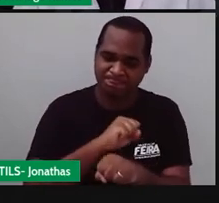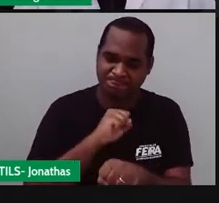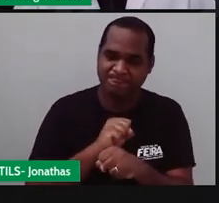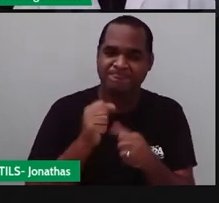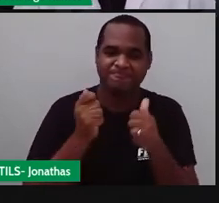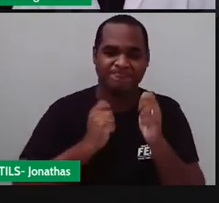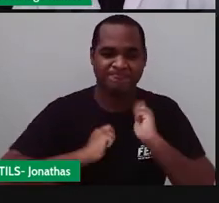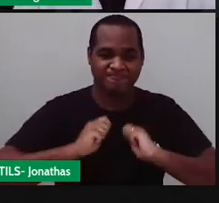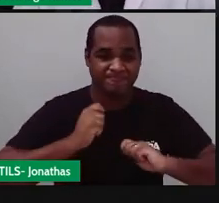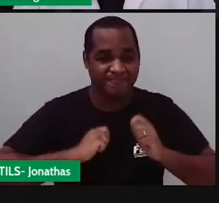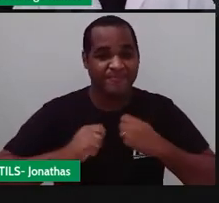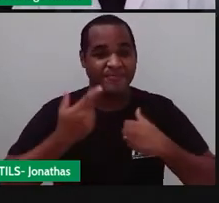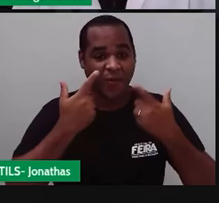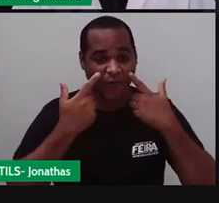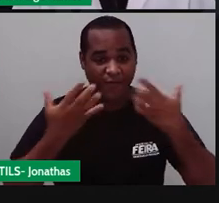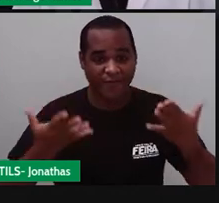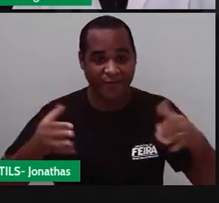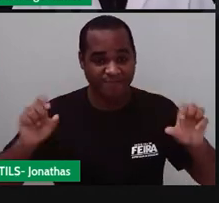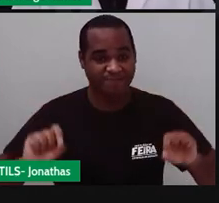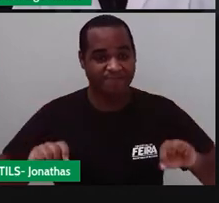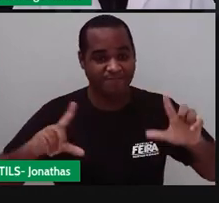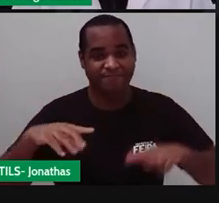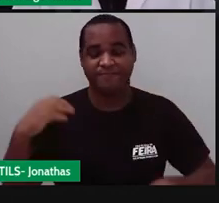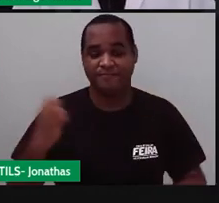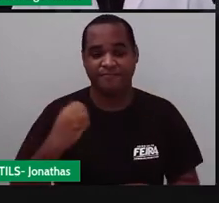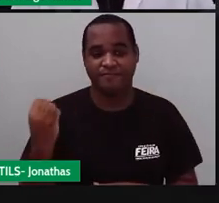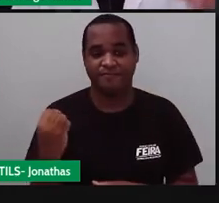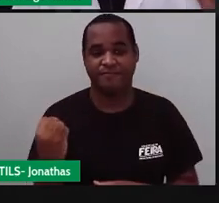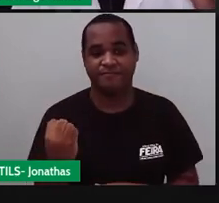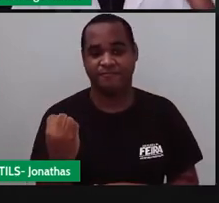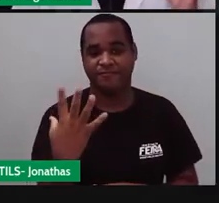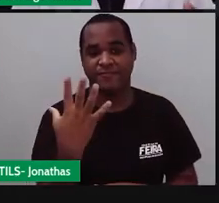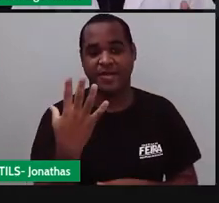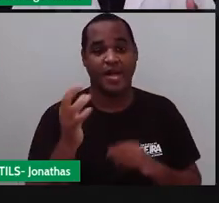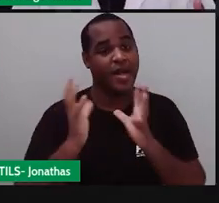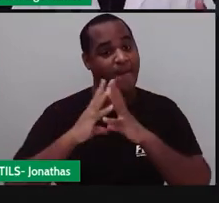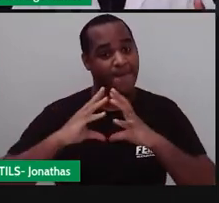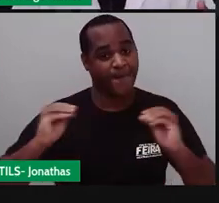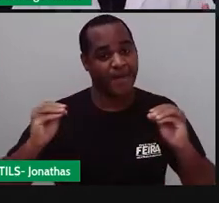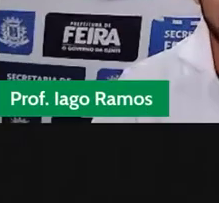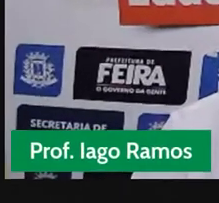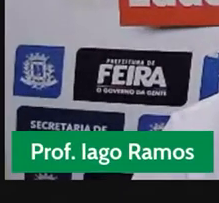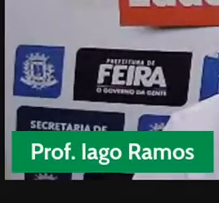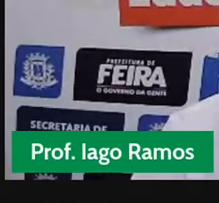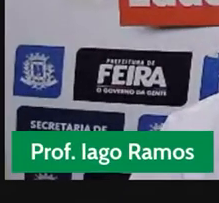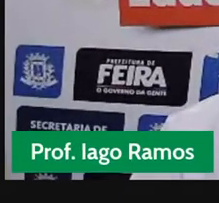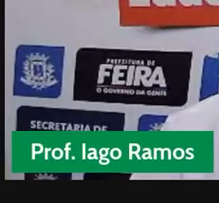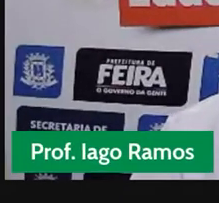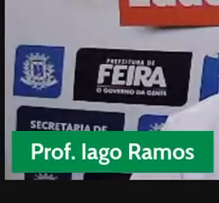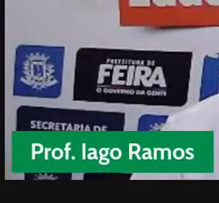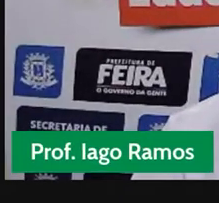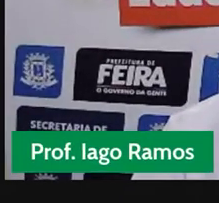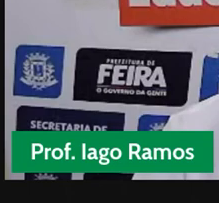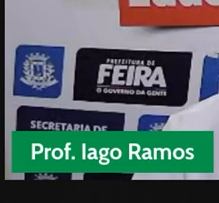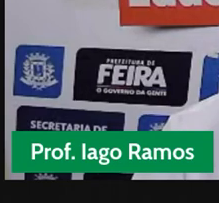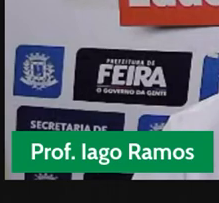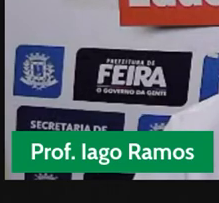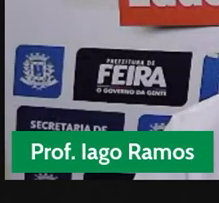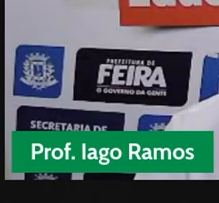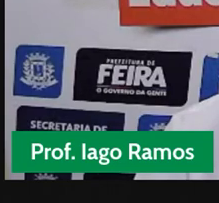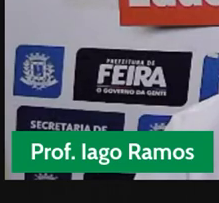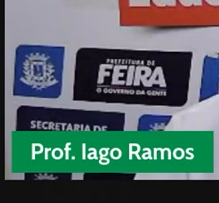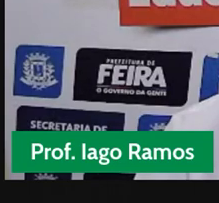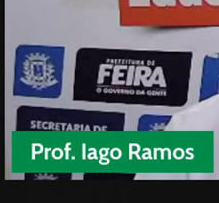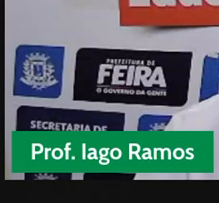que a gente vai fazer a gente vai fazer aquela mágicasinha de tirar essa tela aqui já saiu e